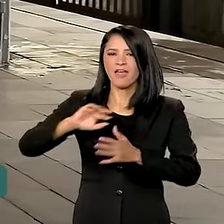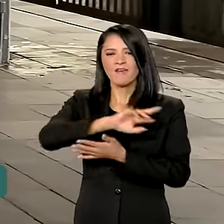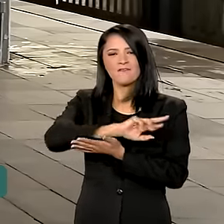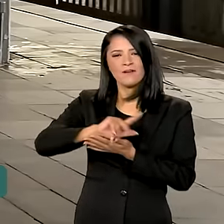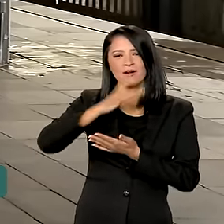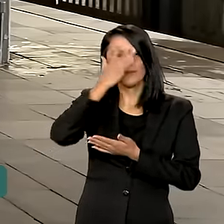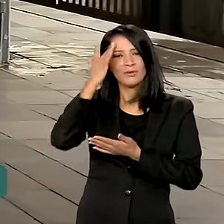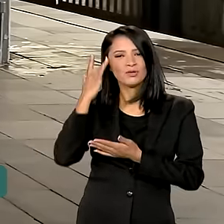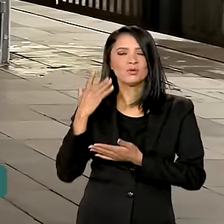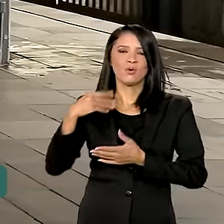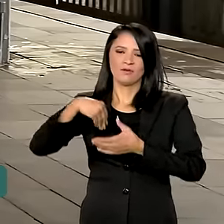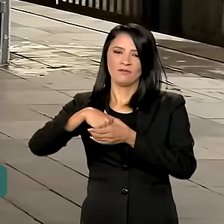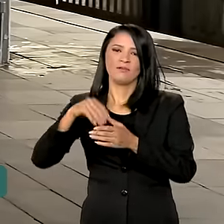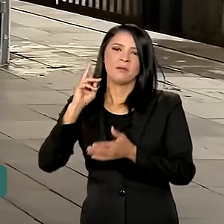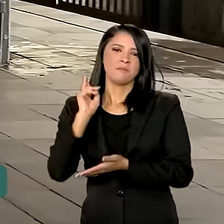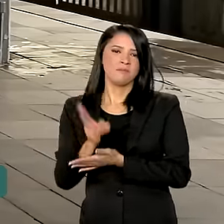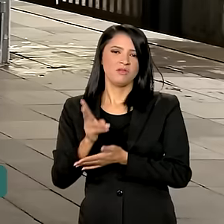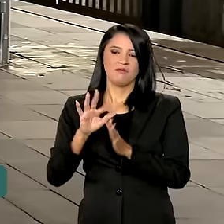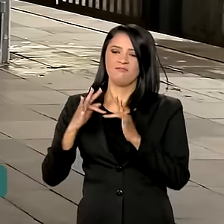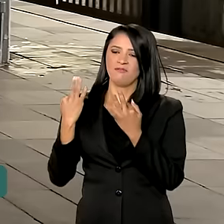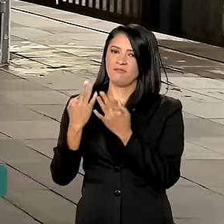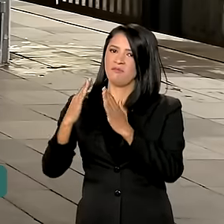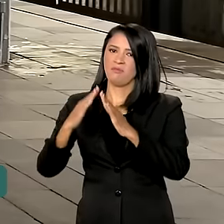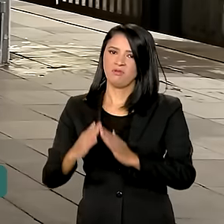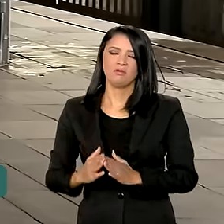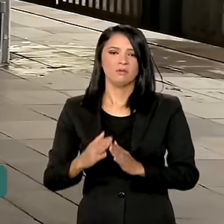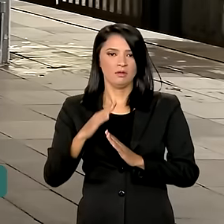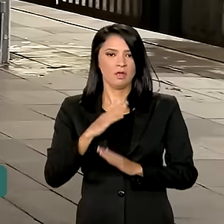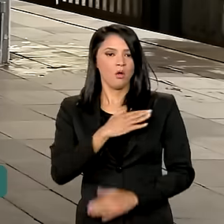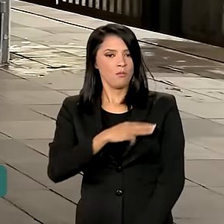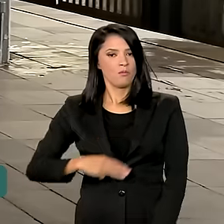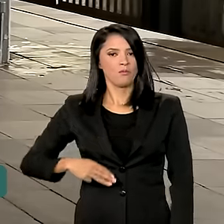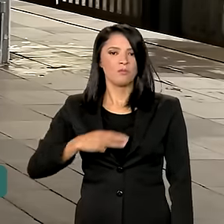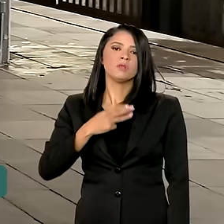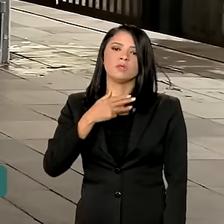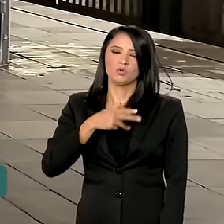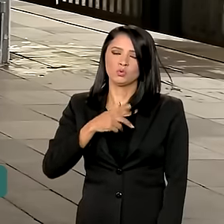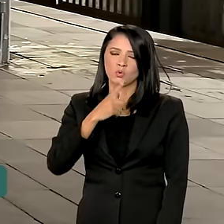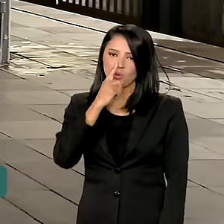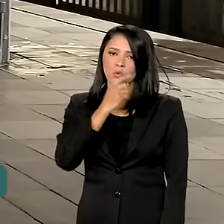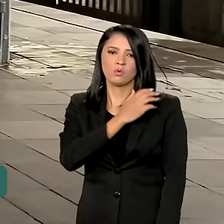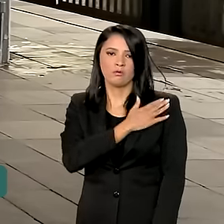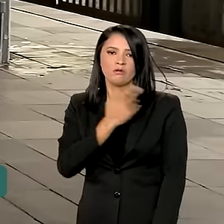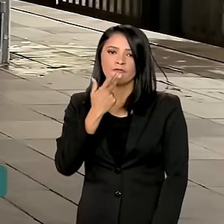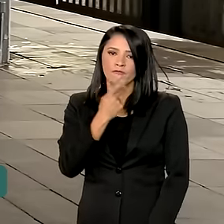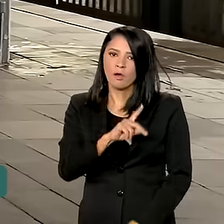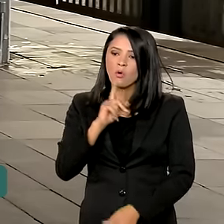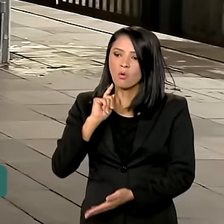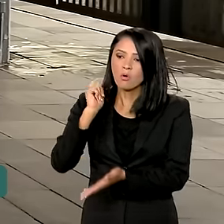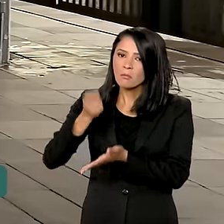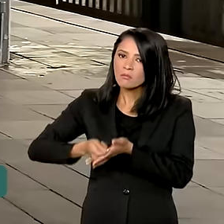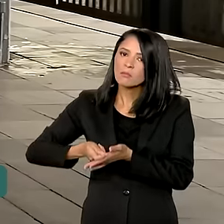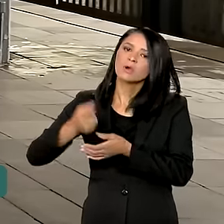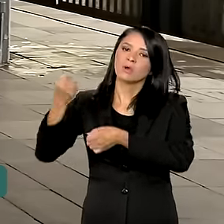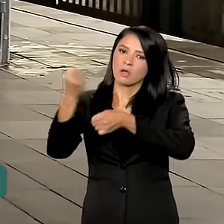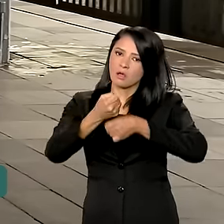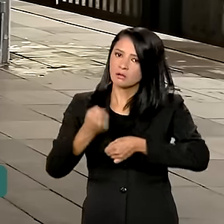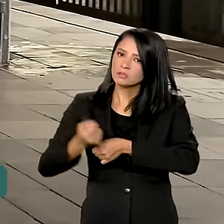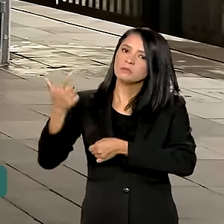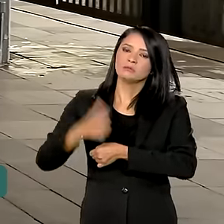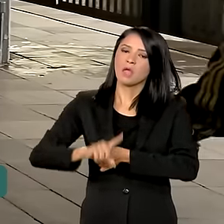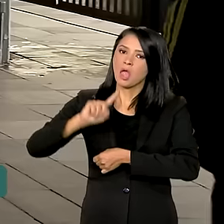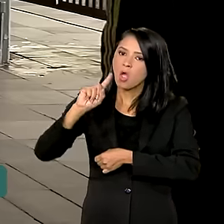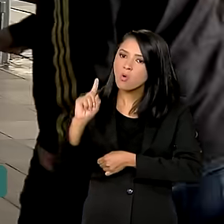pessoas que moram na mesma casa. O ministro Rui Costa esclareceu que o benefício do auxílio reconstrução é de um